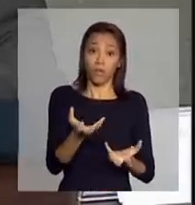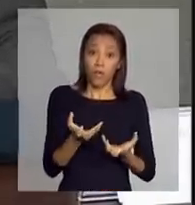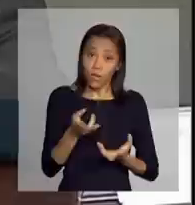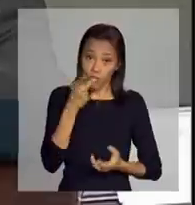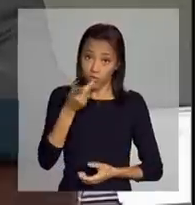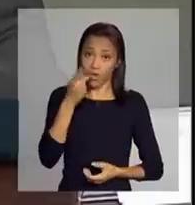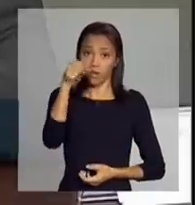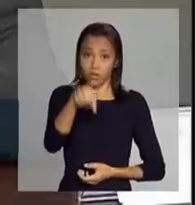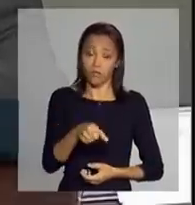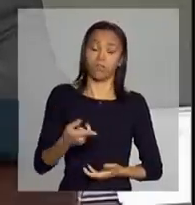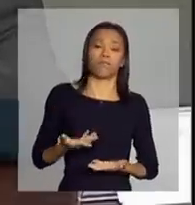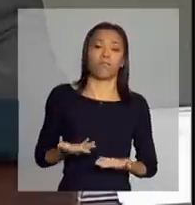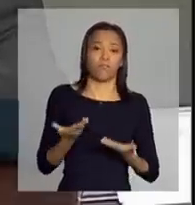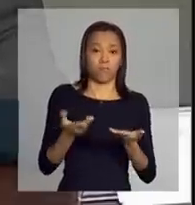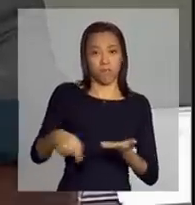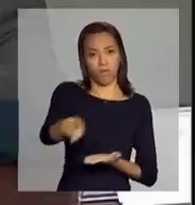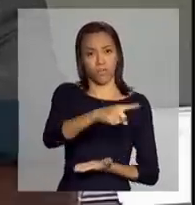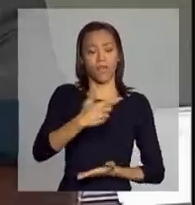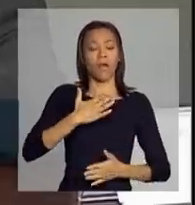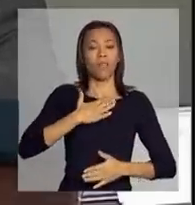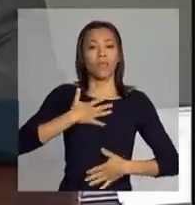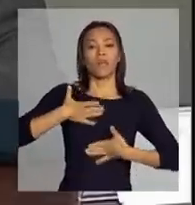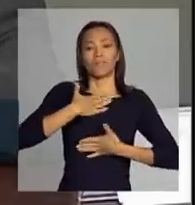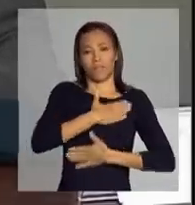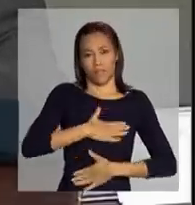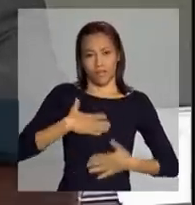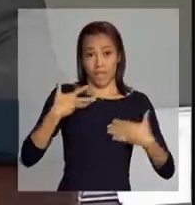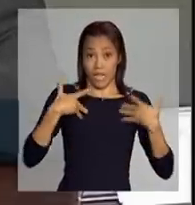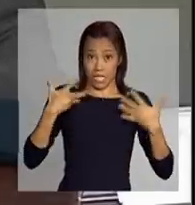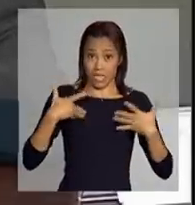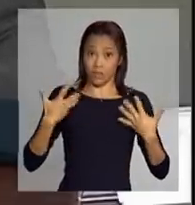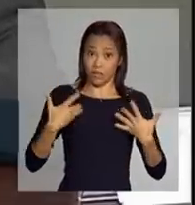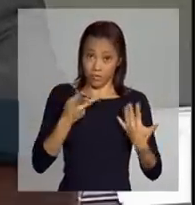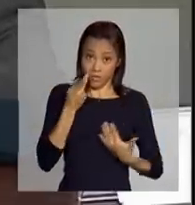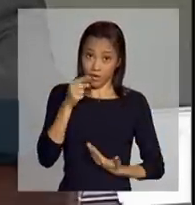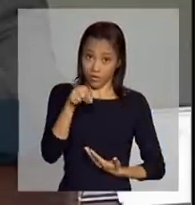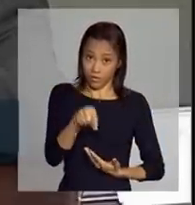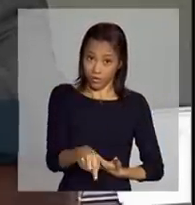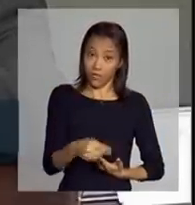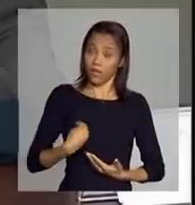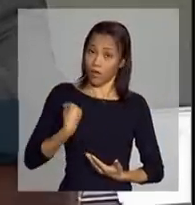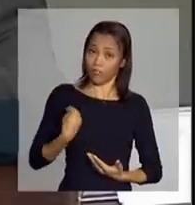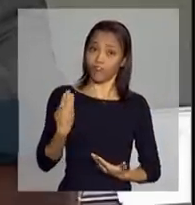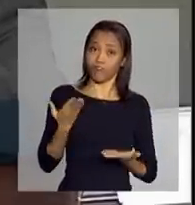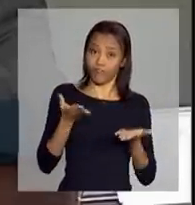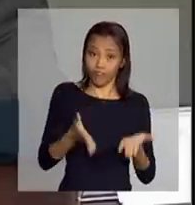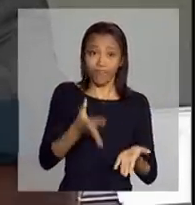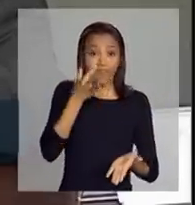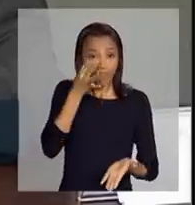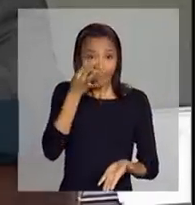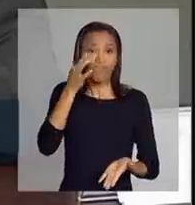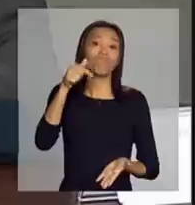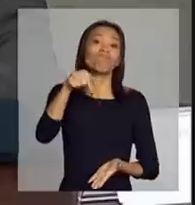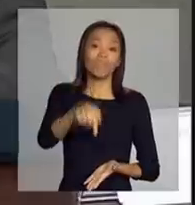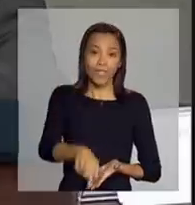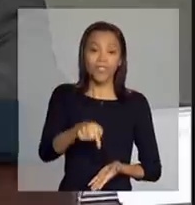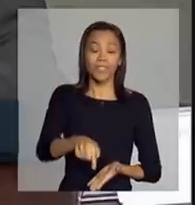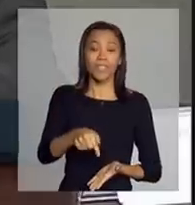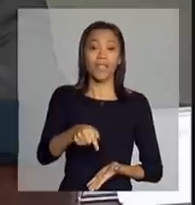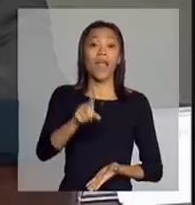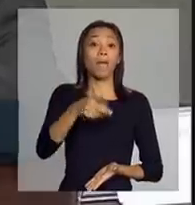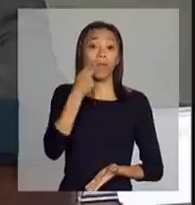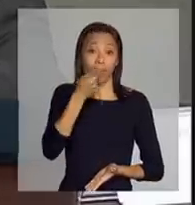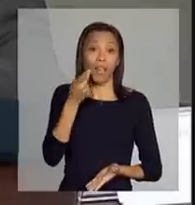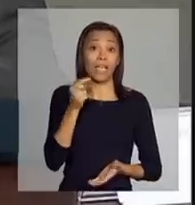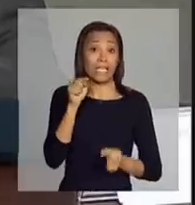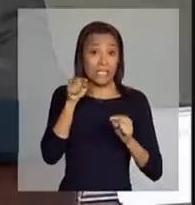manifestar a minha satisfação de estar participando desse ato, minha presença aqui, Silvio, é para